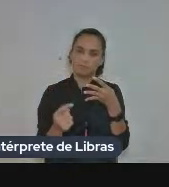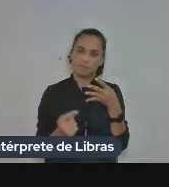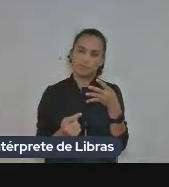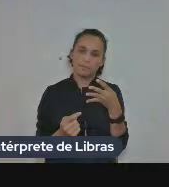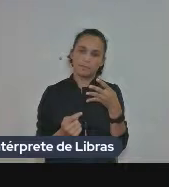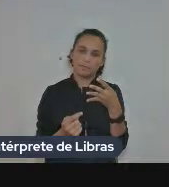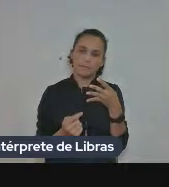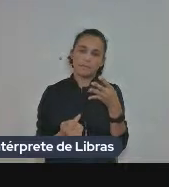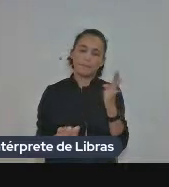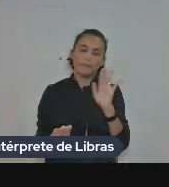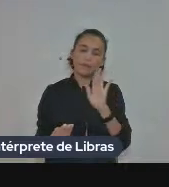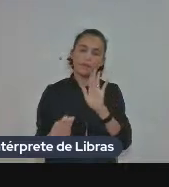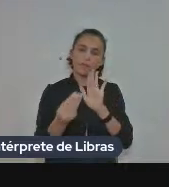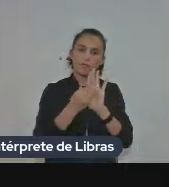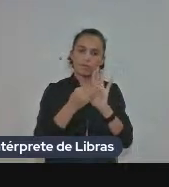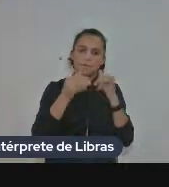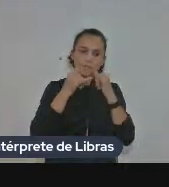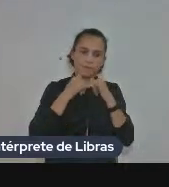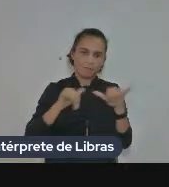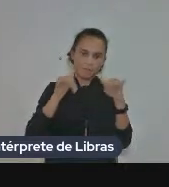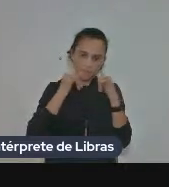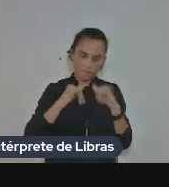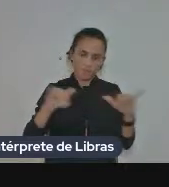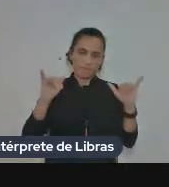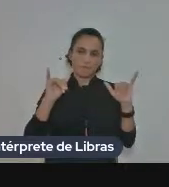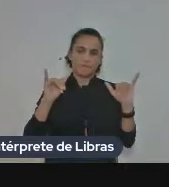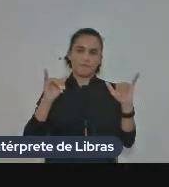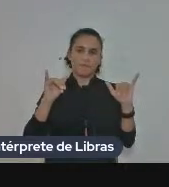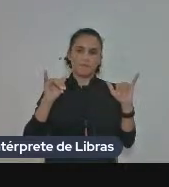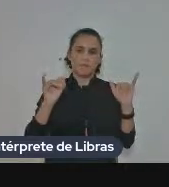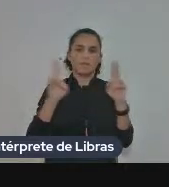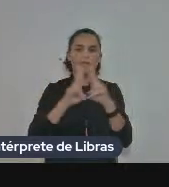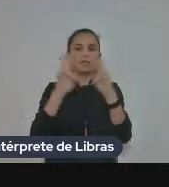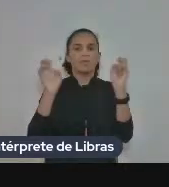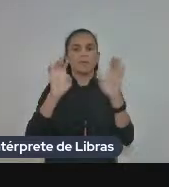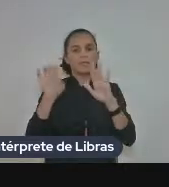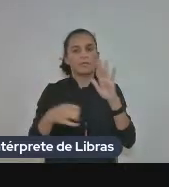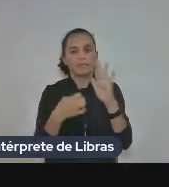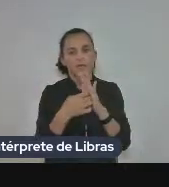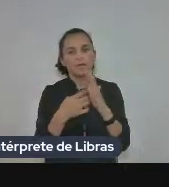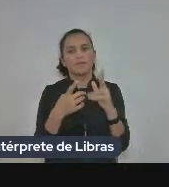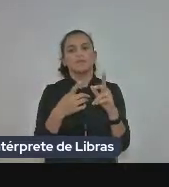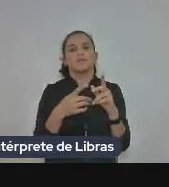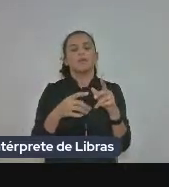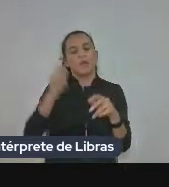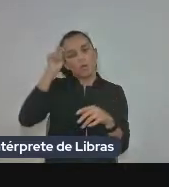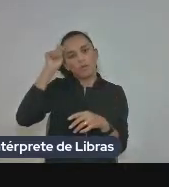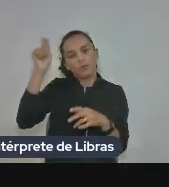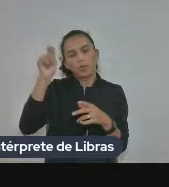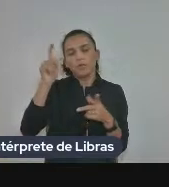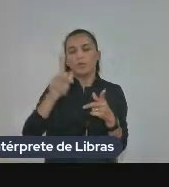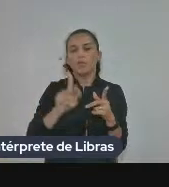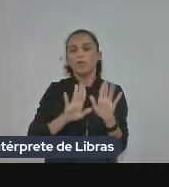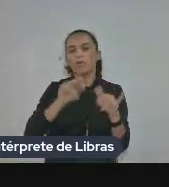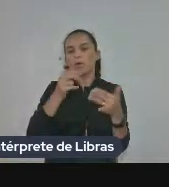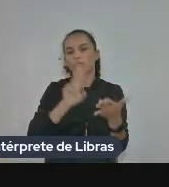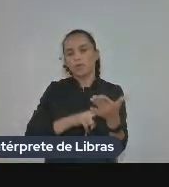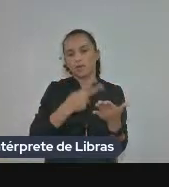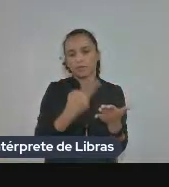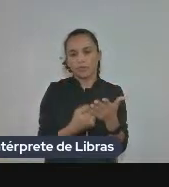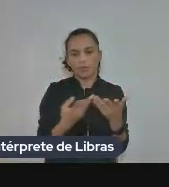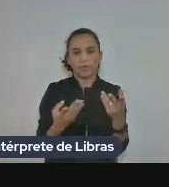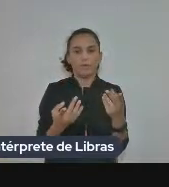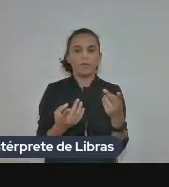colocamos informações sobre a editora informações de autoria menção do tradutor da